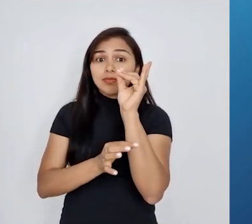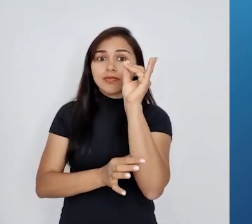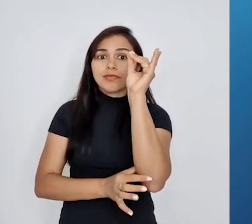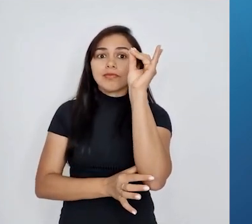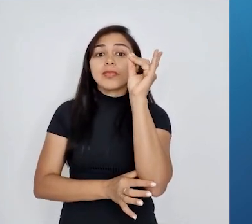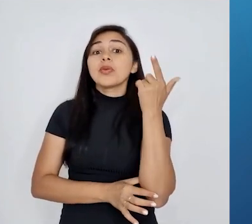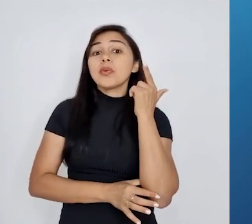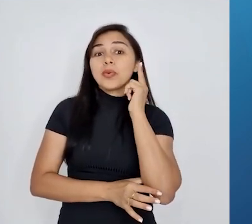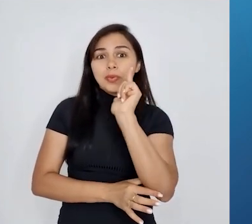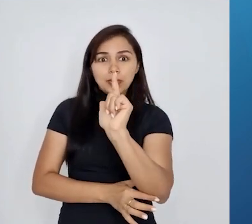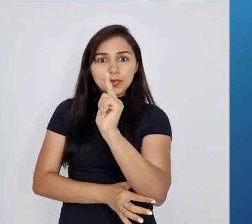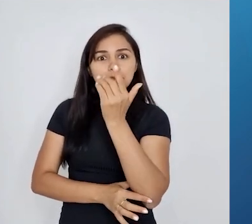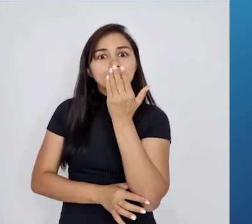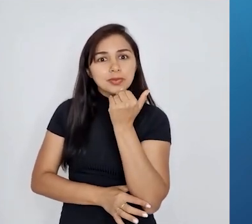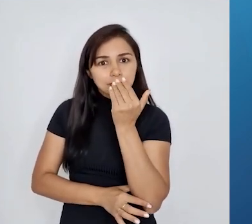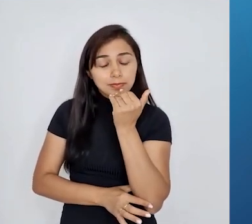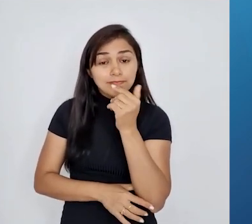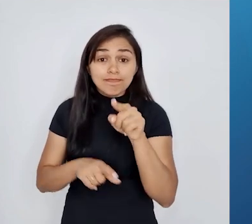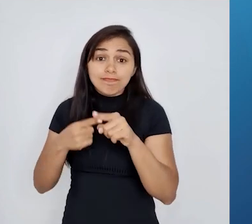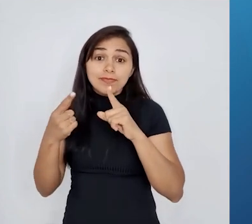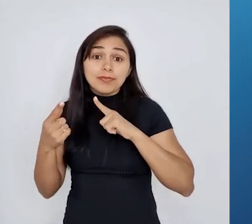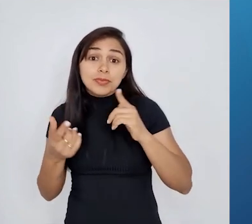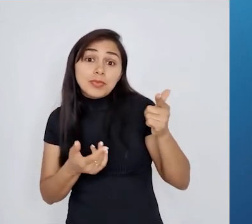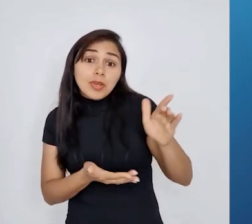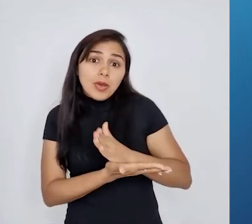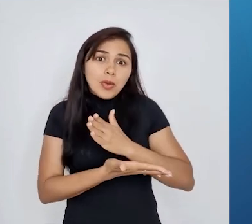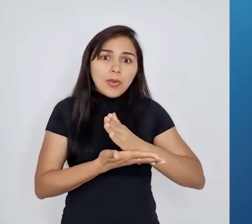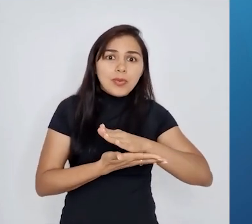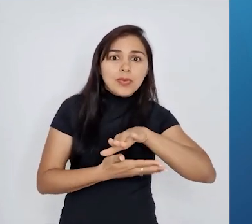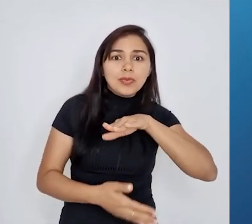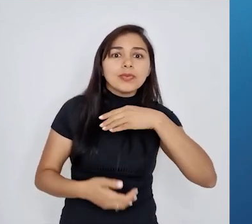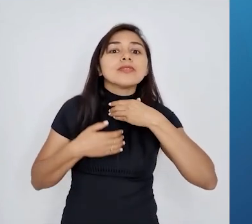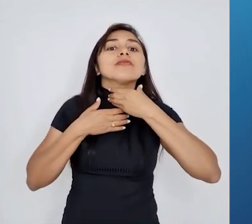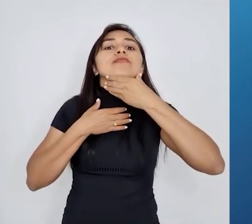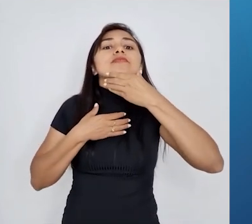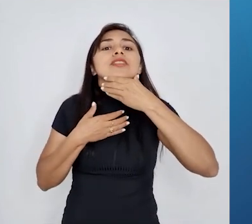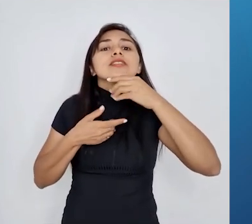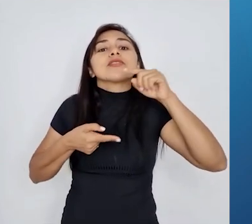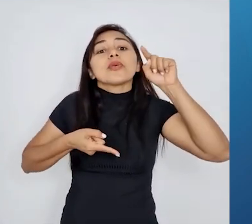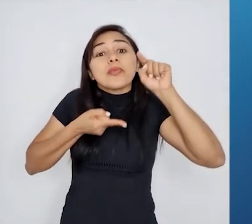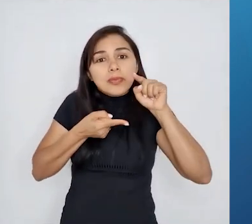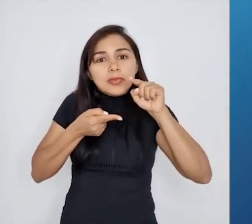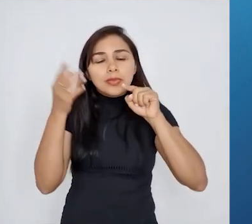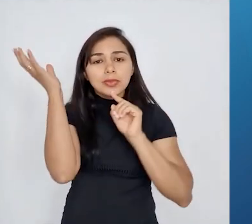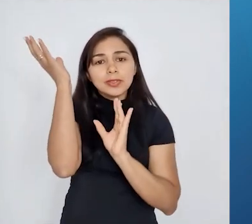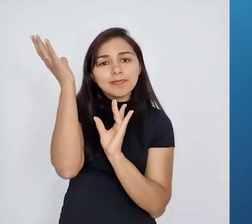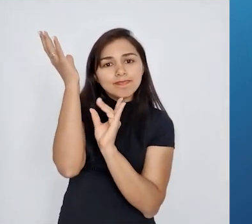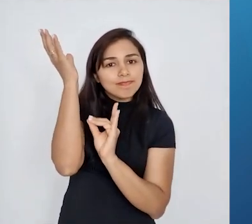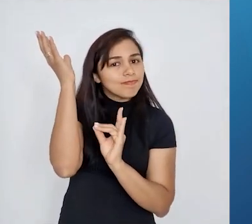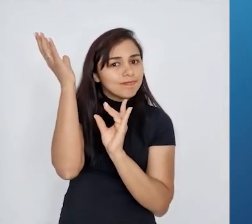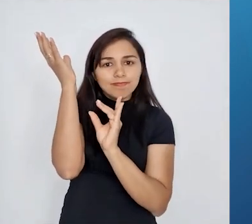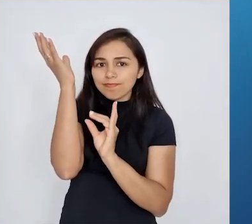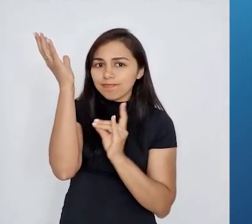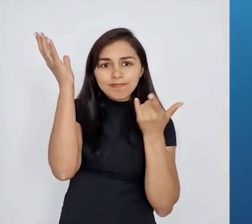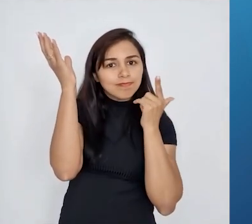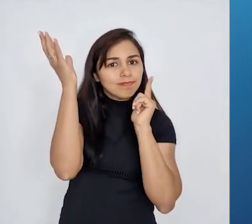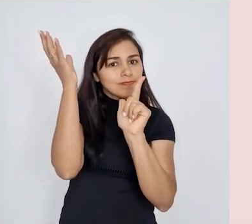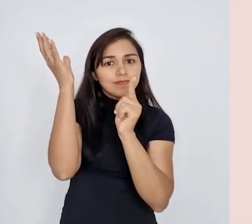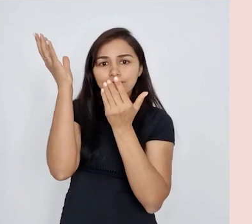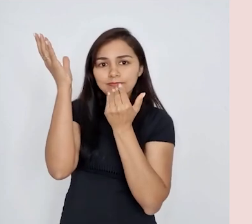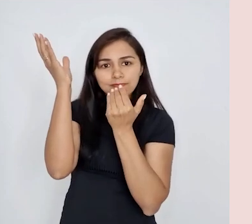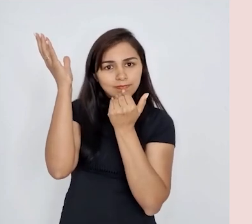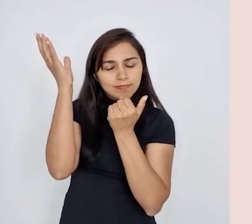teriam uma vantagem em relação àquelas outras com pescoço mais curto, podendo alcançar as folhas e brotos mais